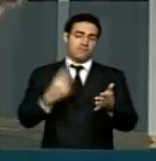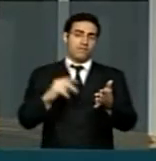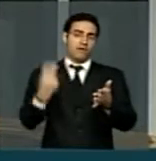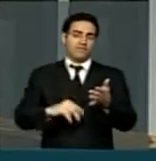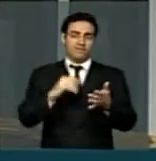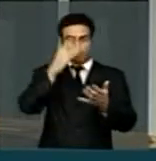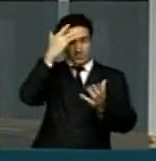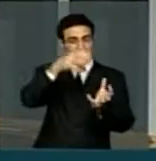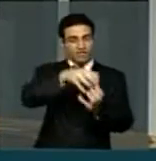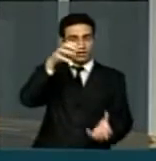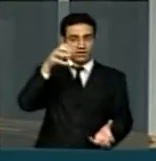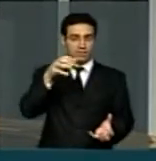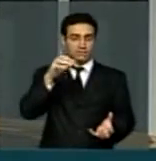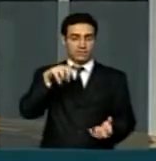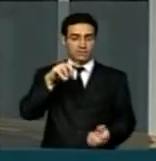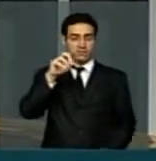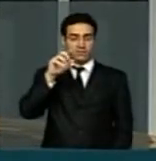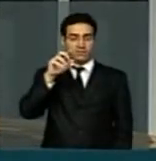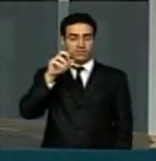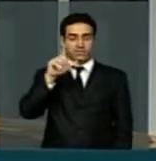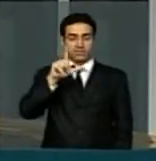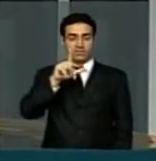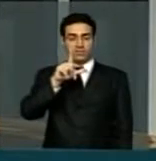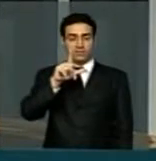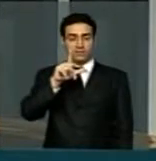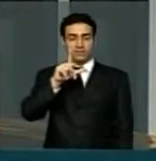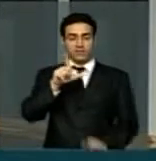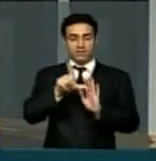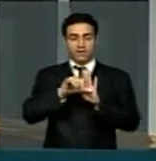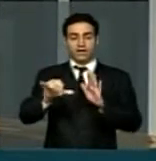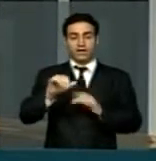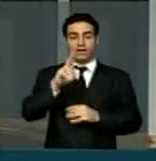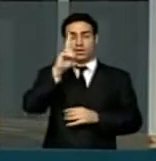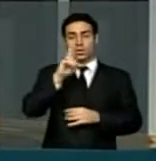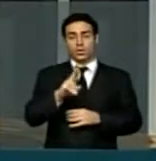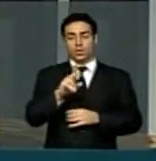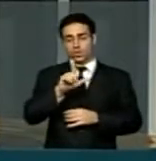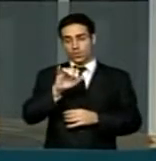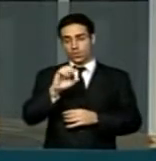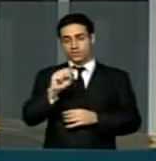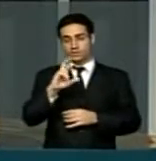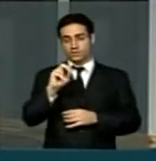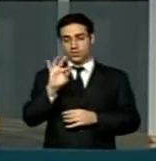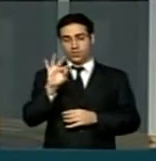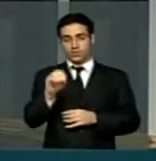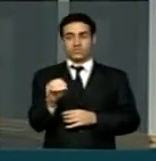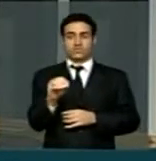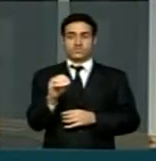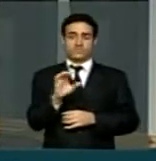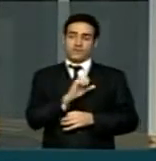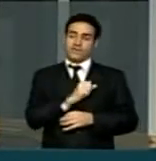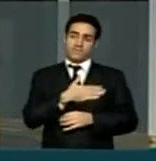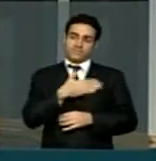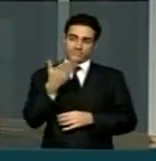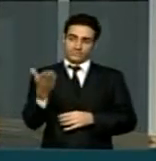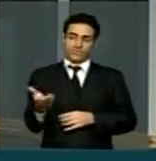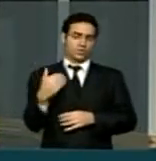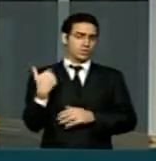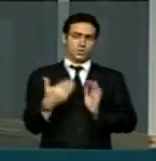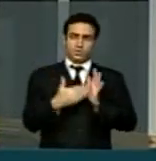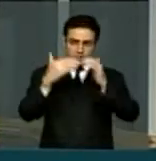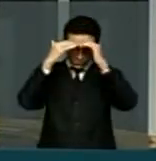É a lei do Luiz Couto, está aí, em homenagem a você, que é do meu coração, e que todos nós temos um